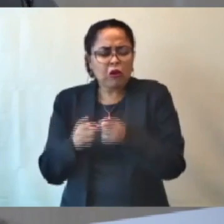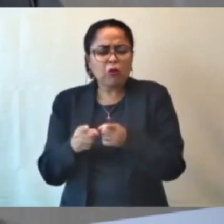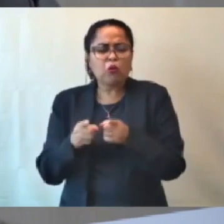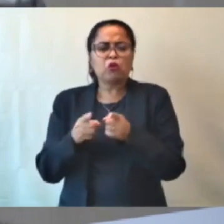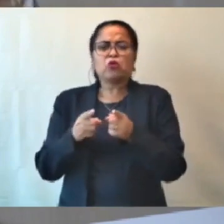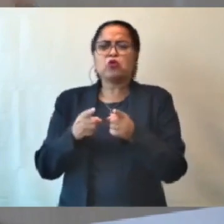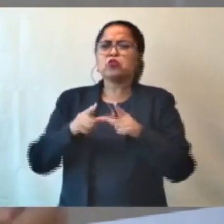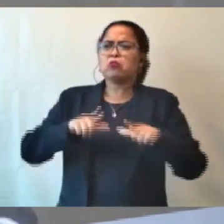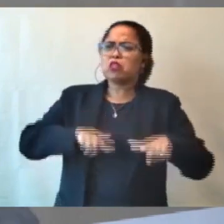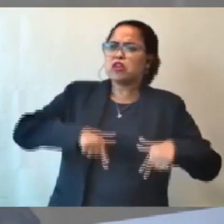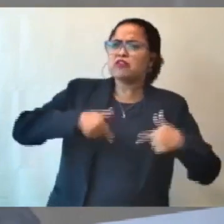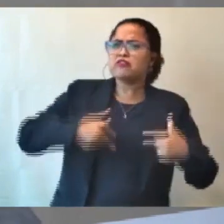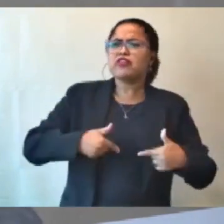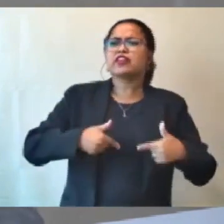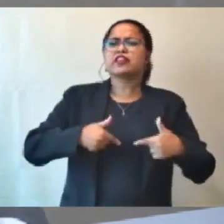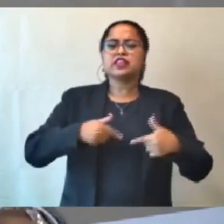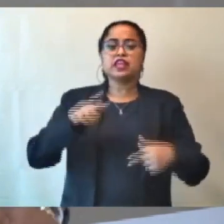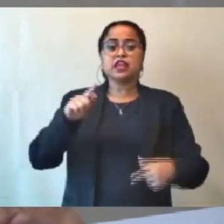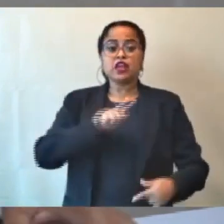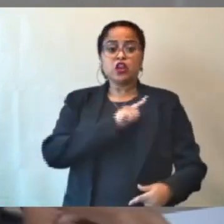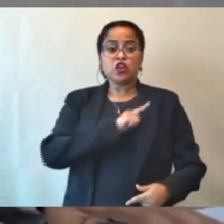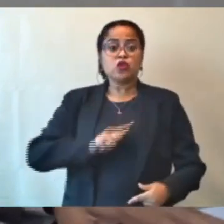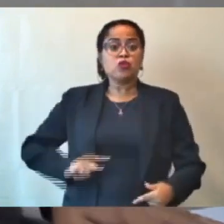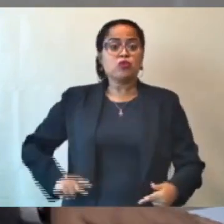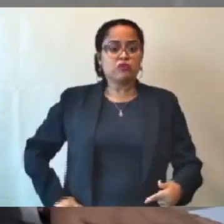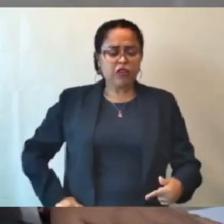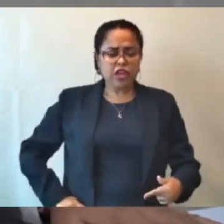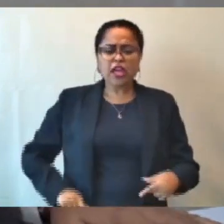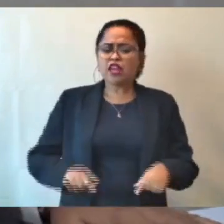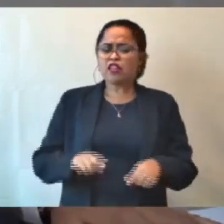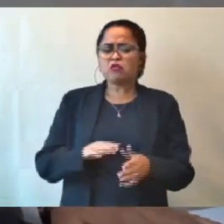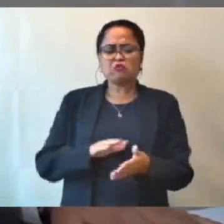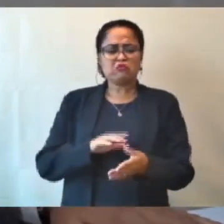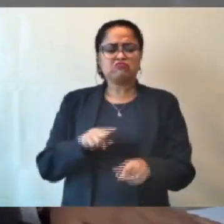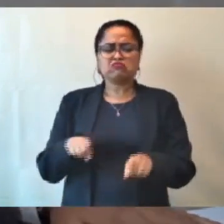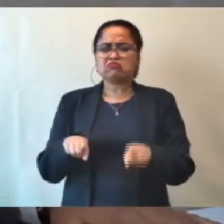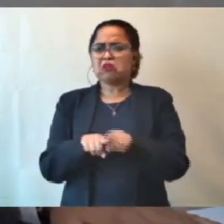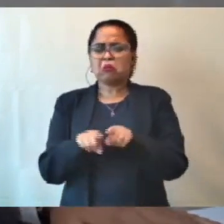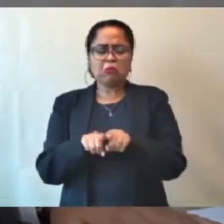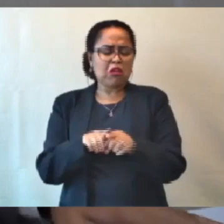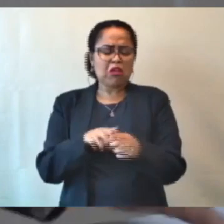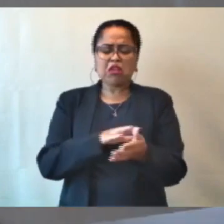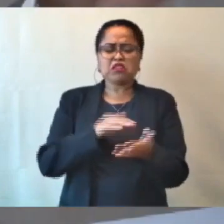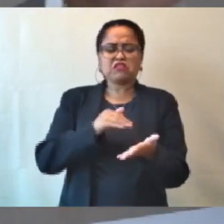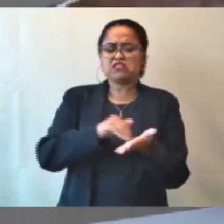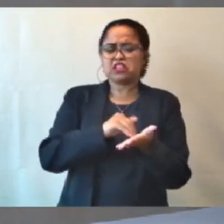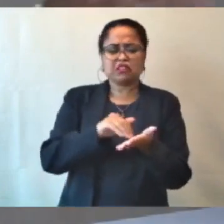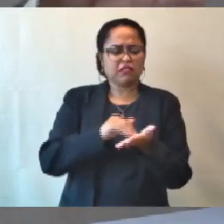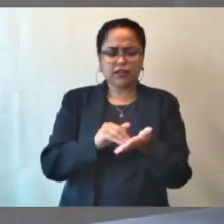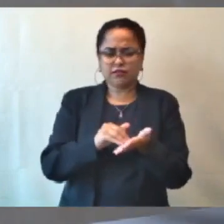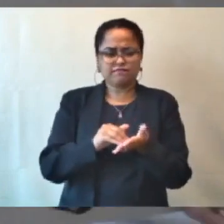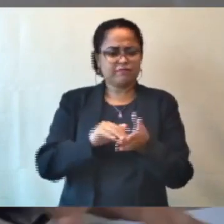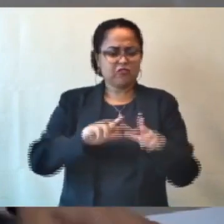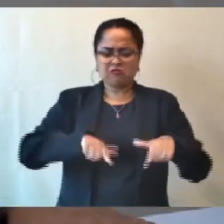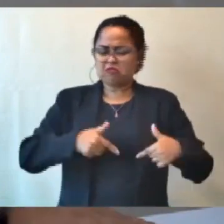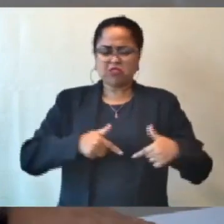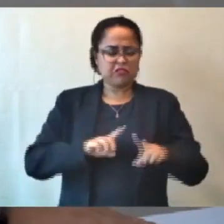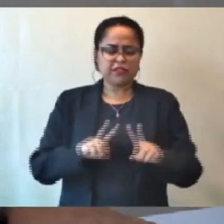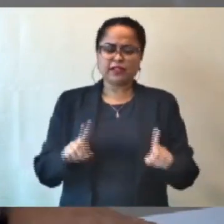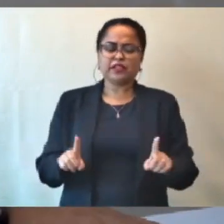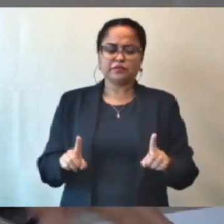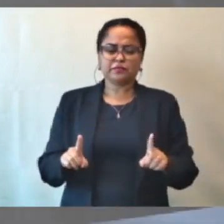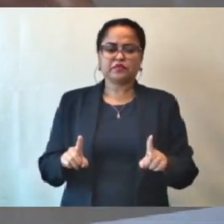nem secretário. Estou aqui para defender a população. Eu acho que a gente está perdendo muito tempo. Acho que a gente já deveria, não sei se pode já deliberar um